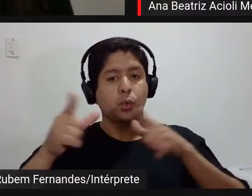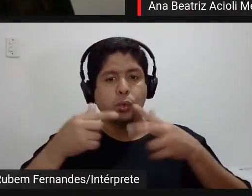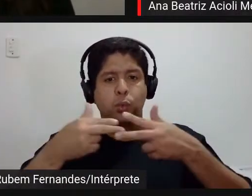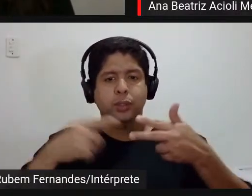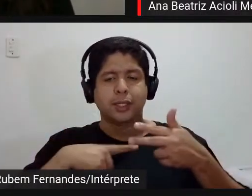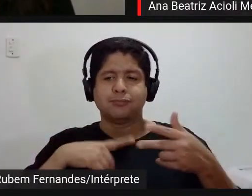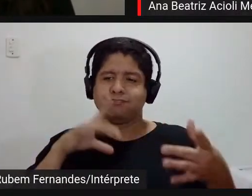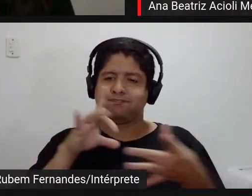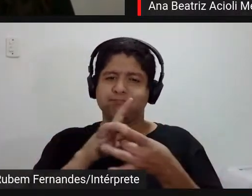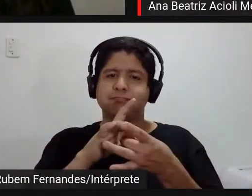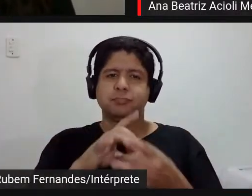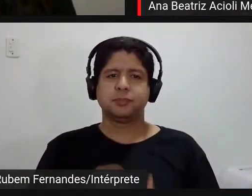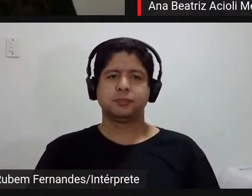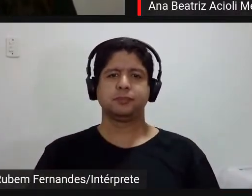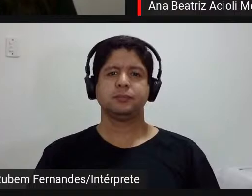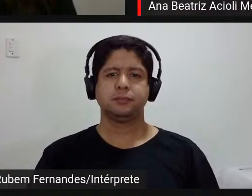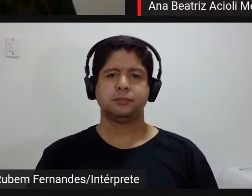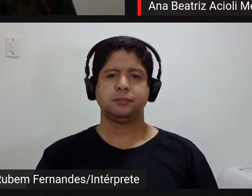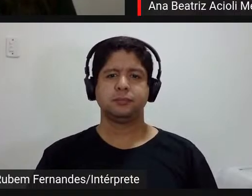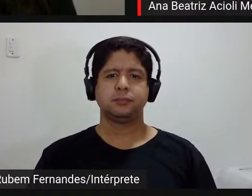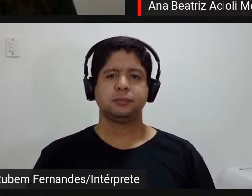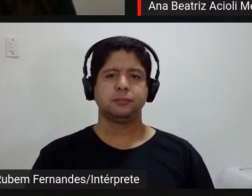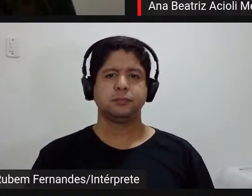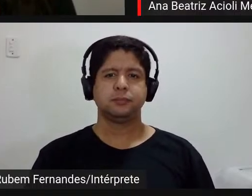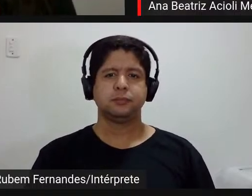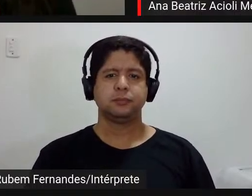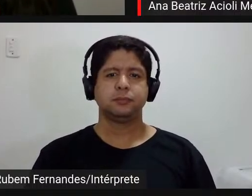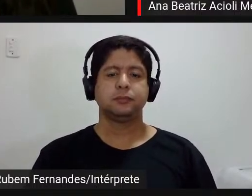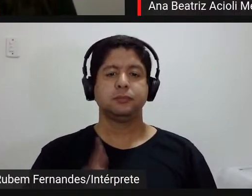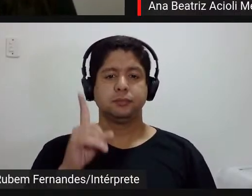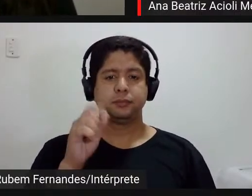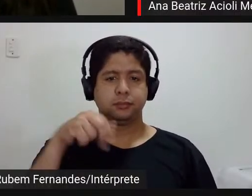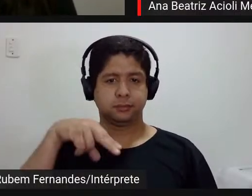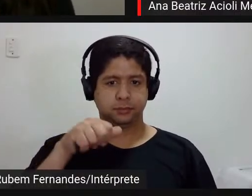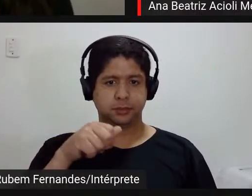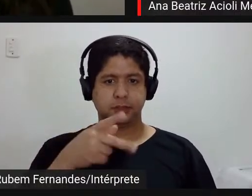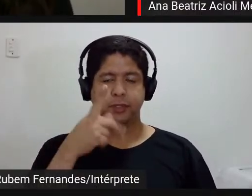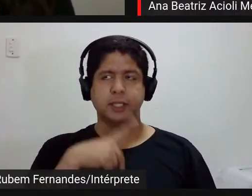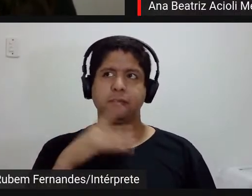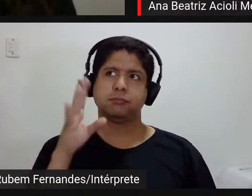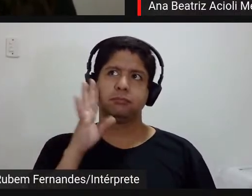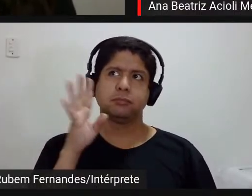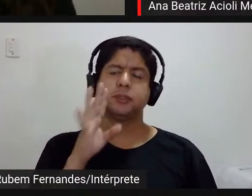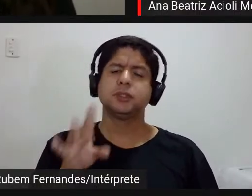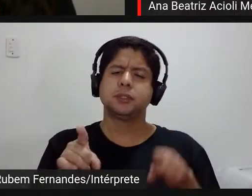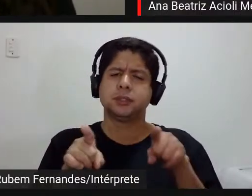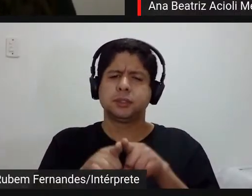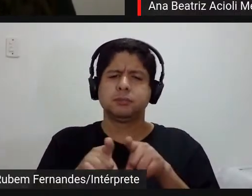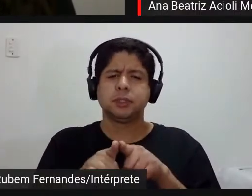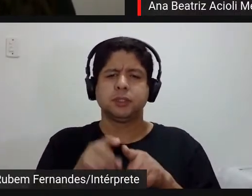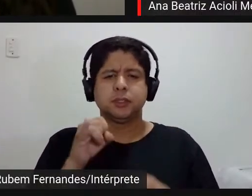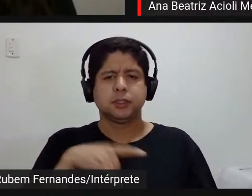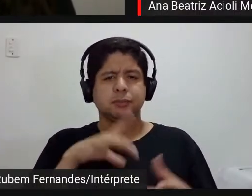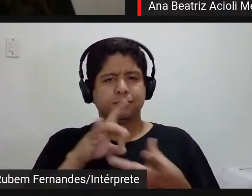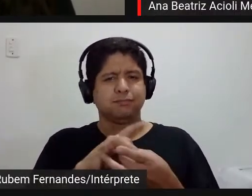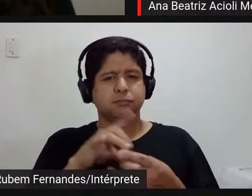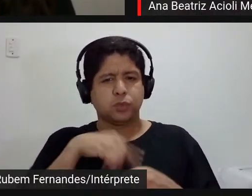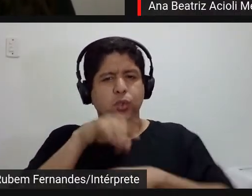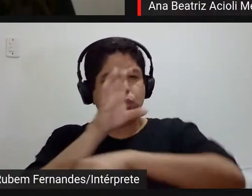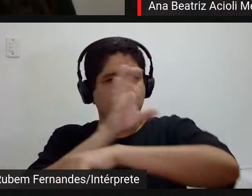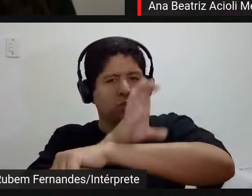é e também eu estou aqui pensando aqui chegando mais para o lado do nosso curso por exemplo